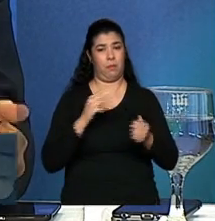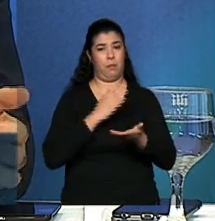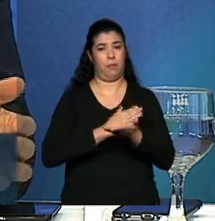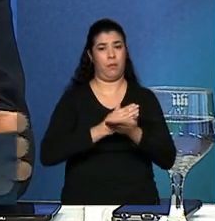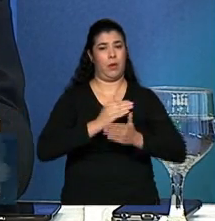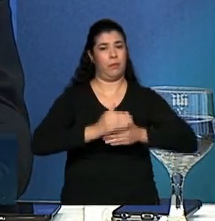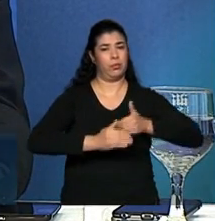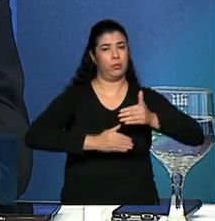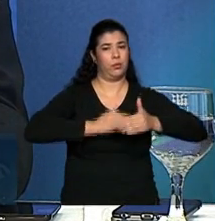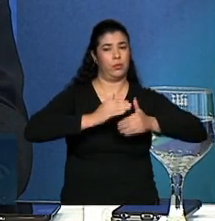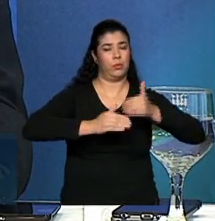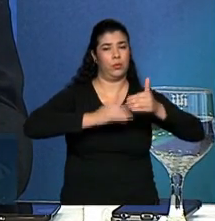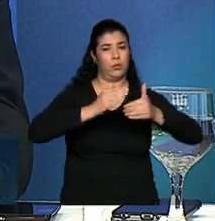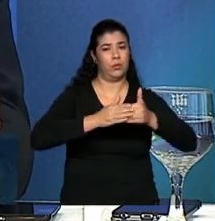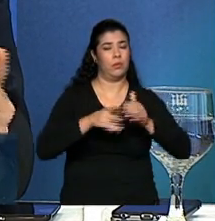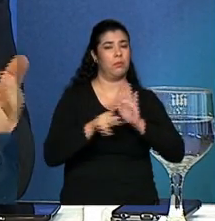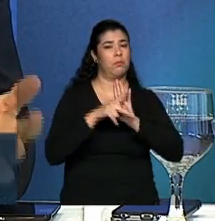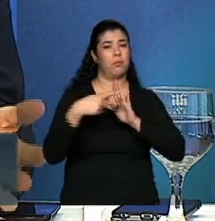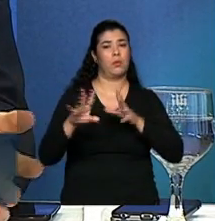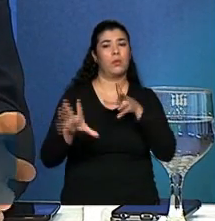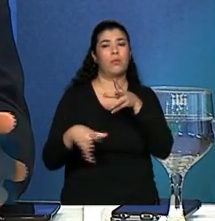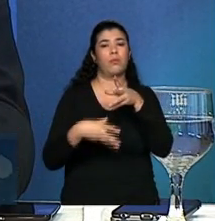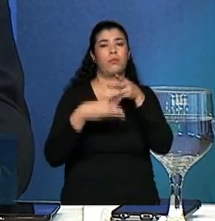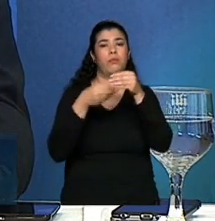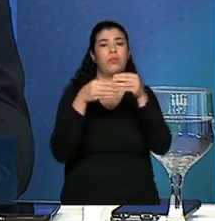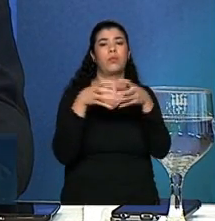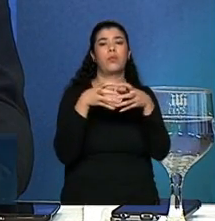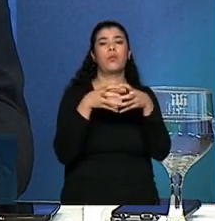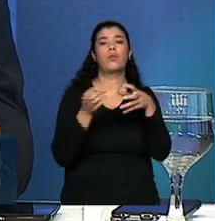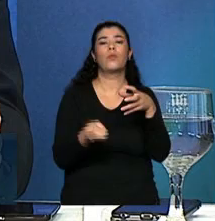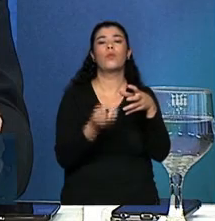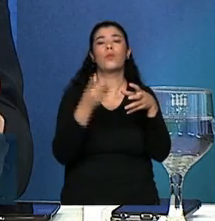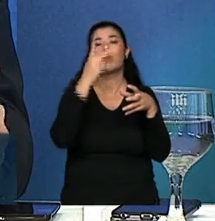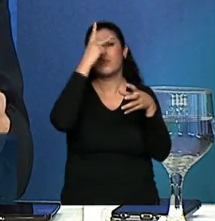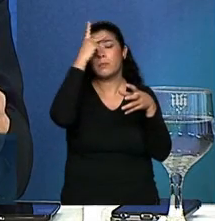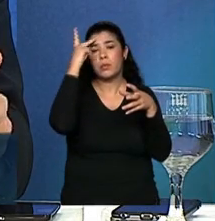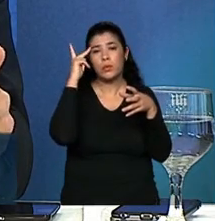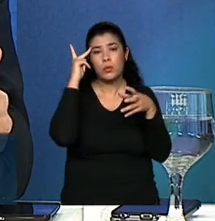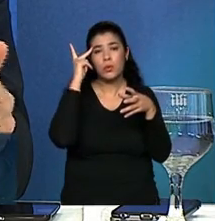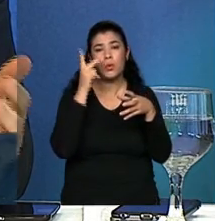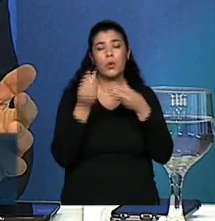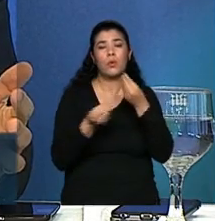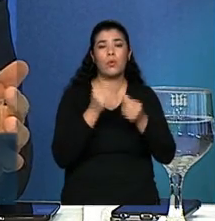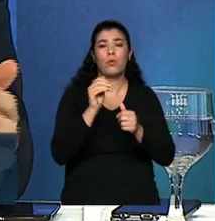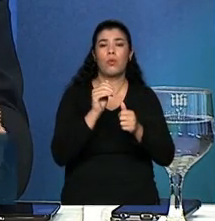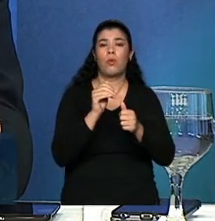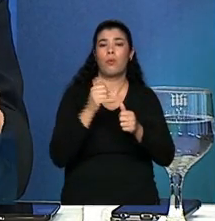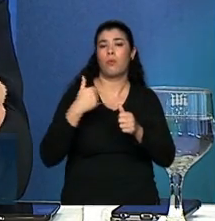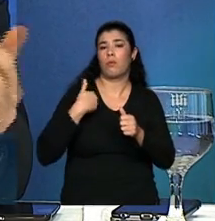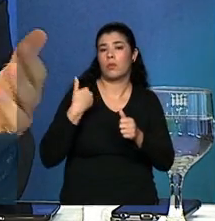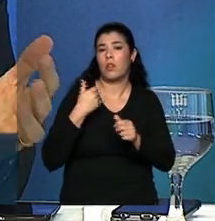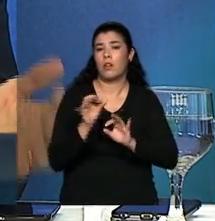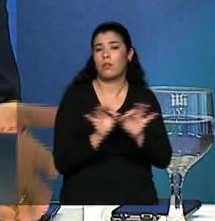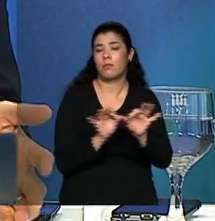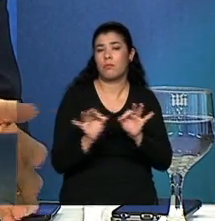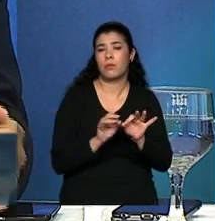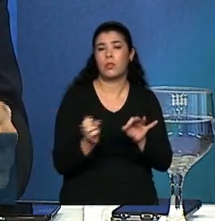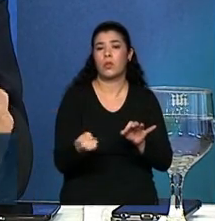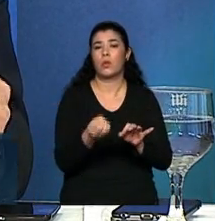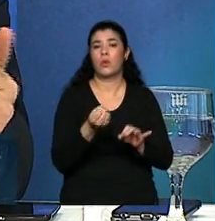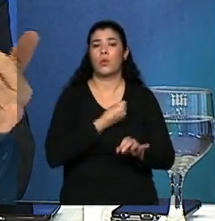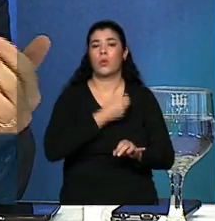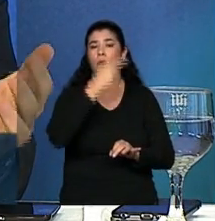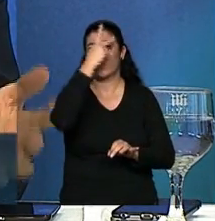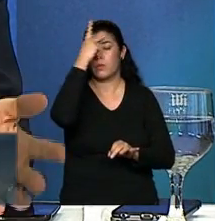acompanhar a evolução da composição da população. Acompanhar a evolução da estrutura etária. O número de pessoas em idade